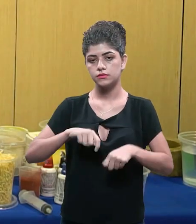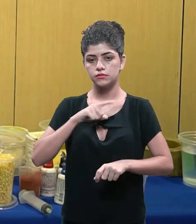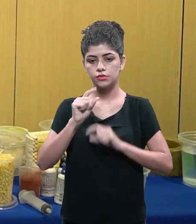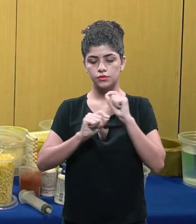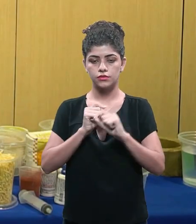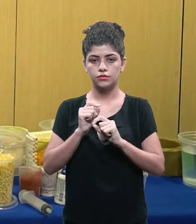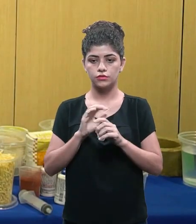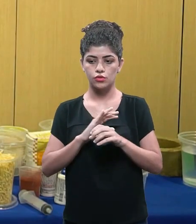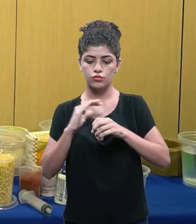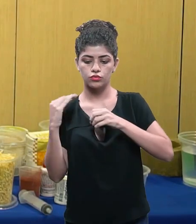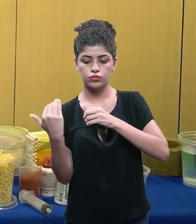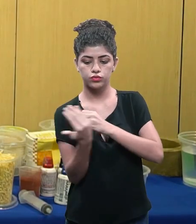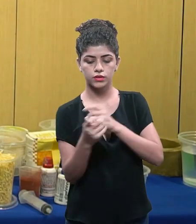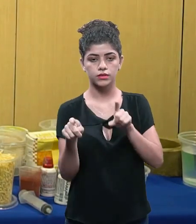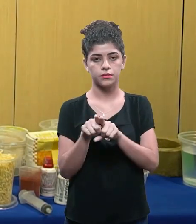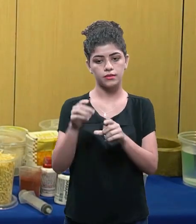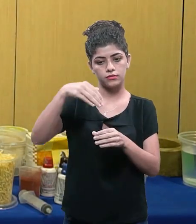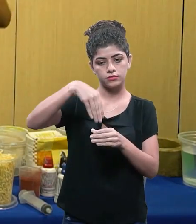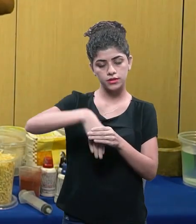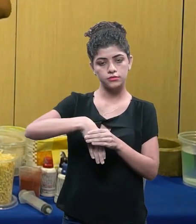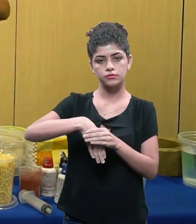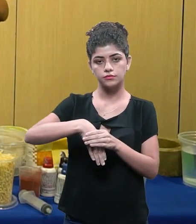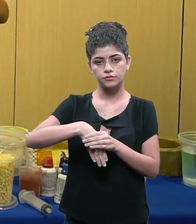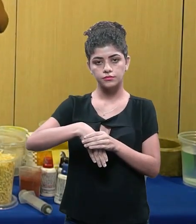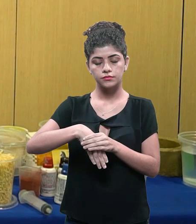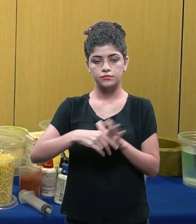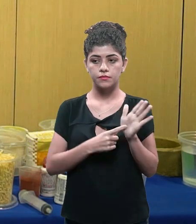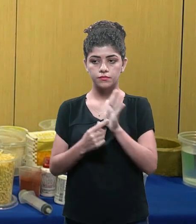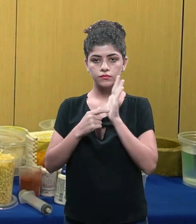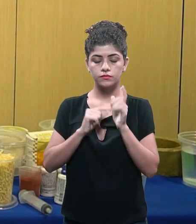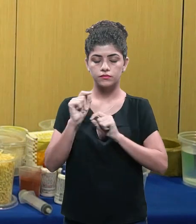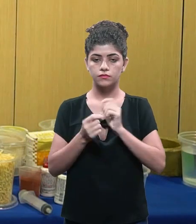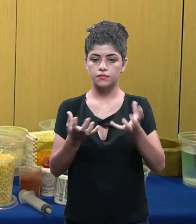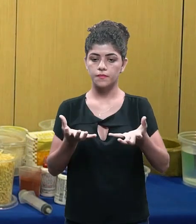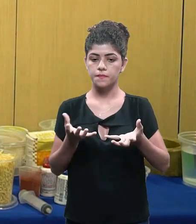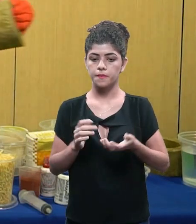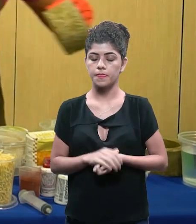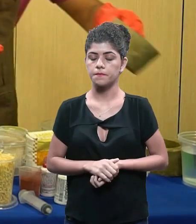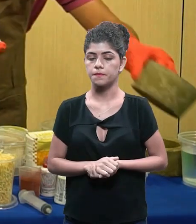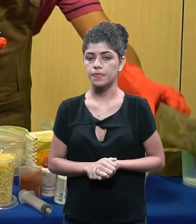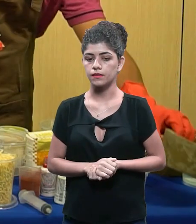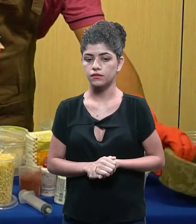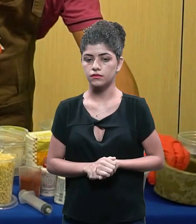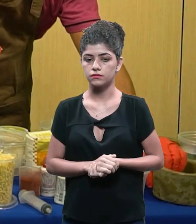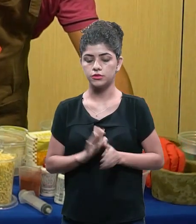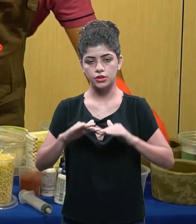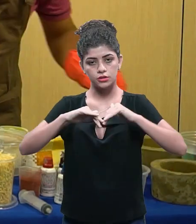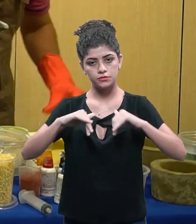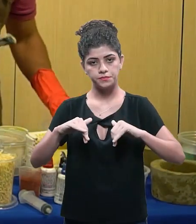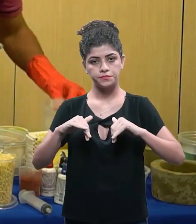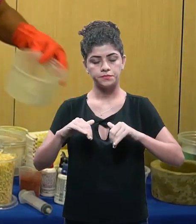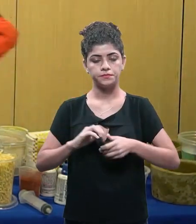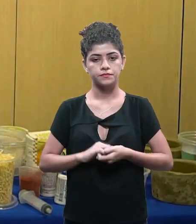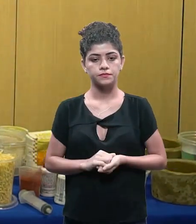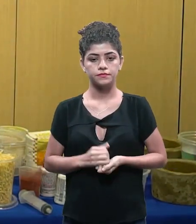ok a gente vai ter que fazer a parte externa e a parte interna decidir o que vai ser então já separei